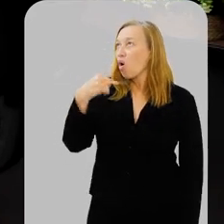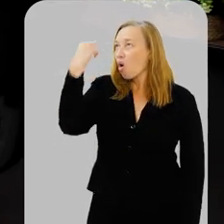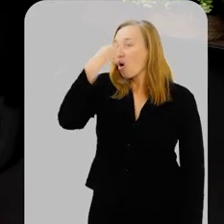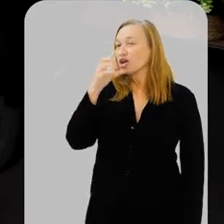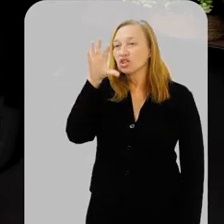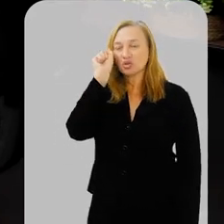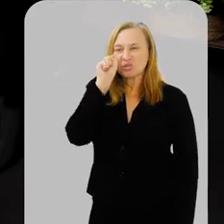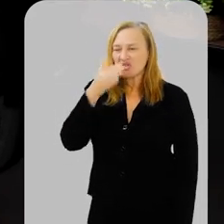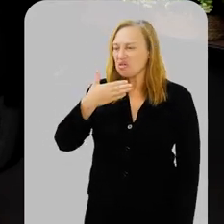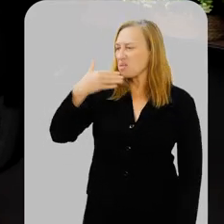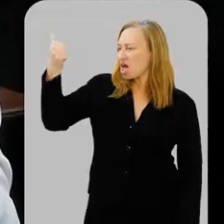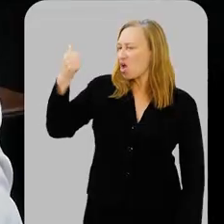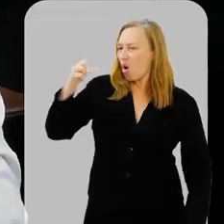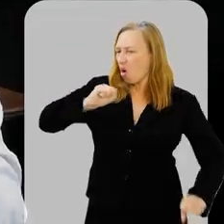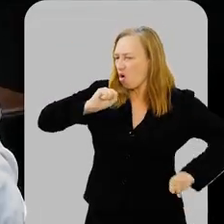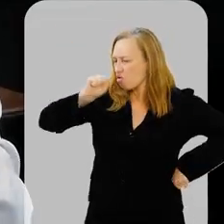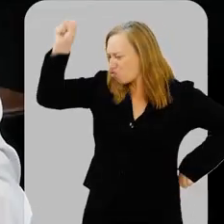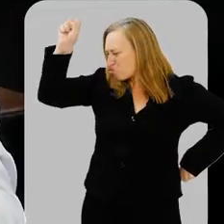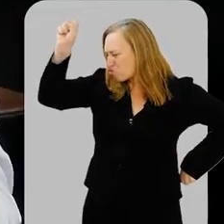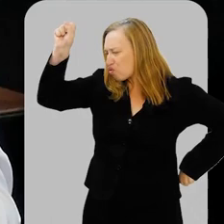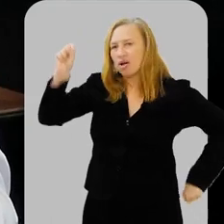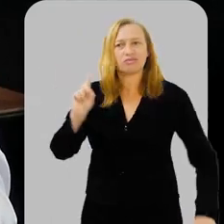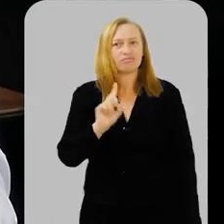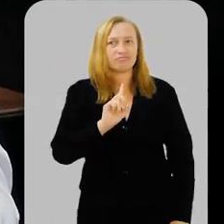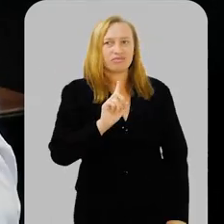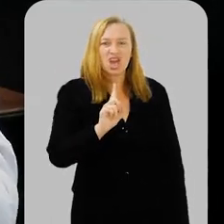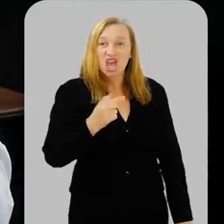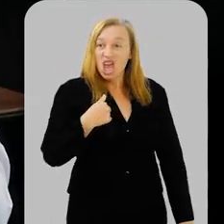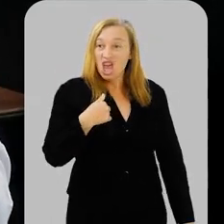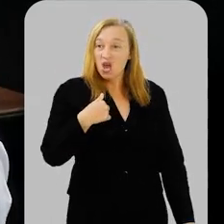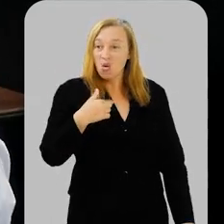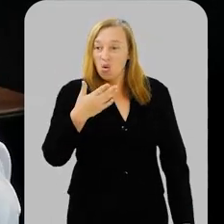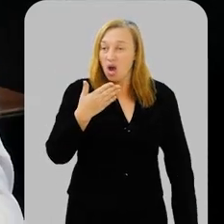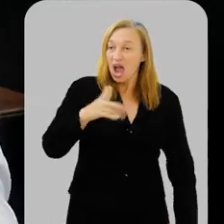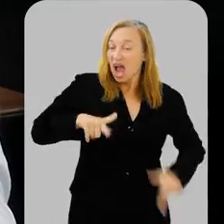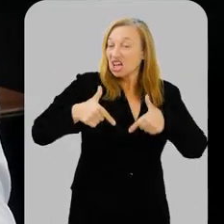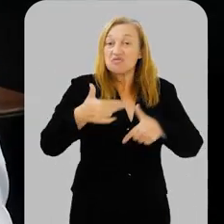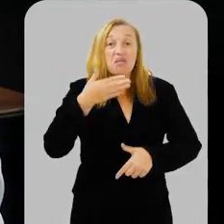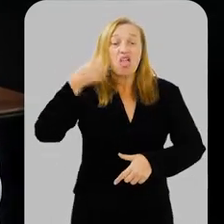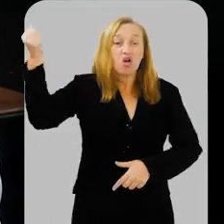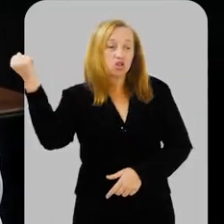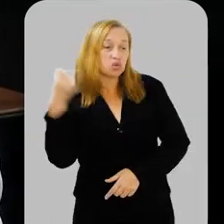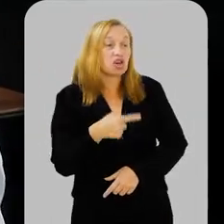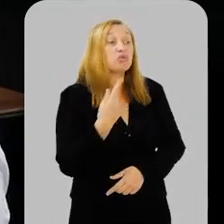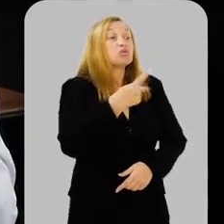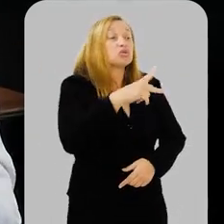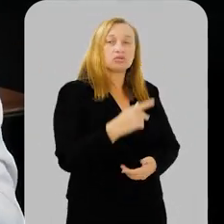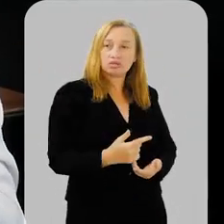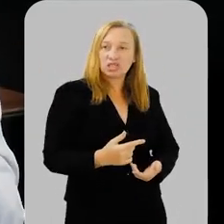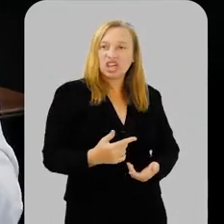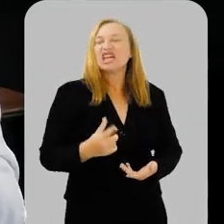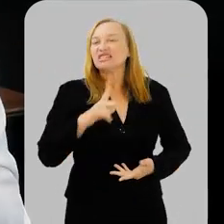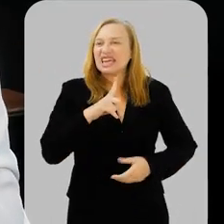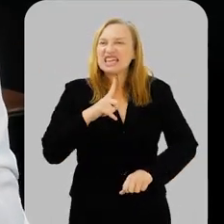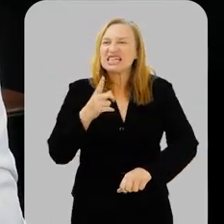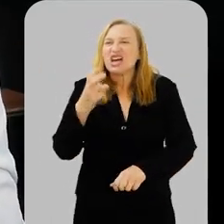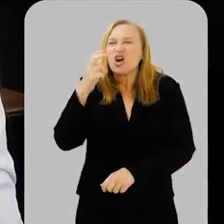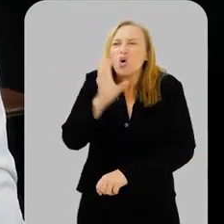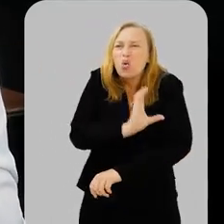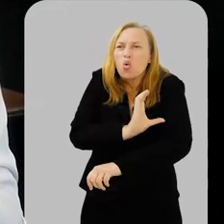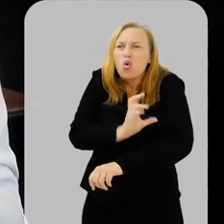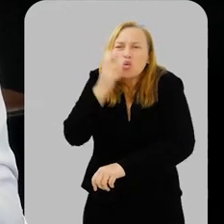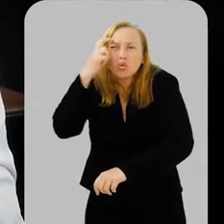por noite, então, eu sou uma super mulher, um super homem, né, eu funciono muito melhor que os outros, a gente tem essa cultura